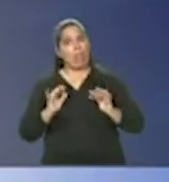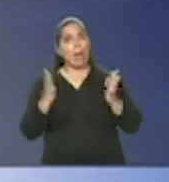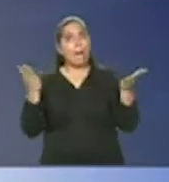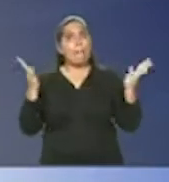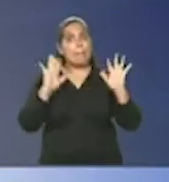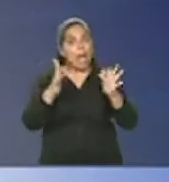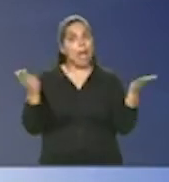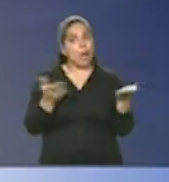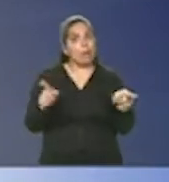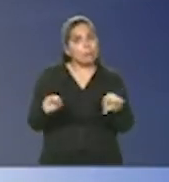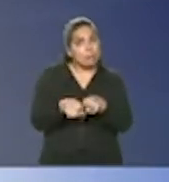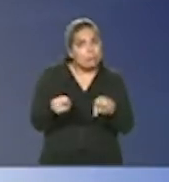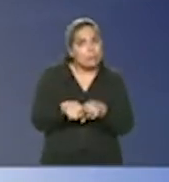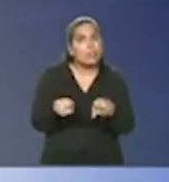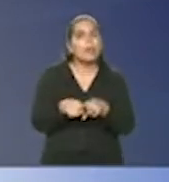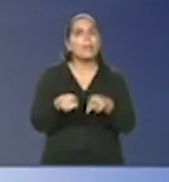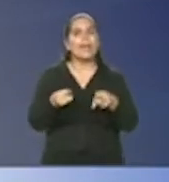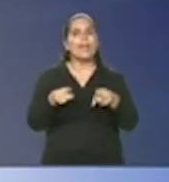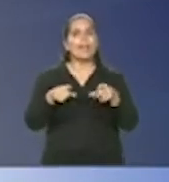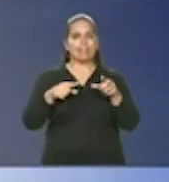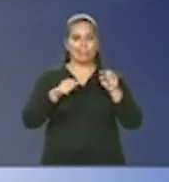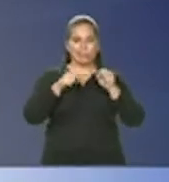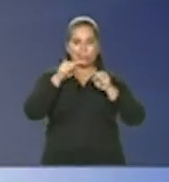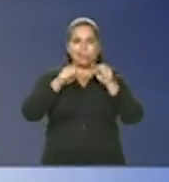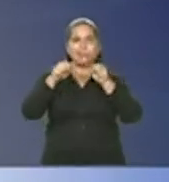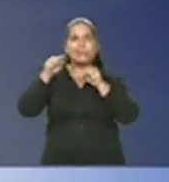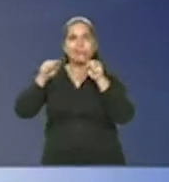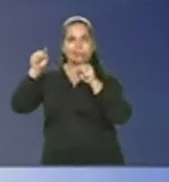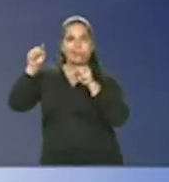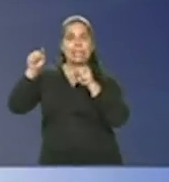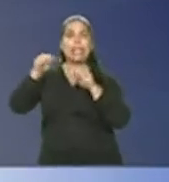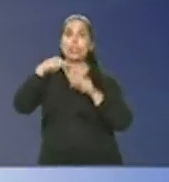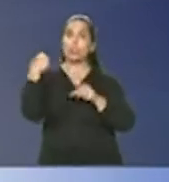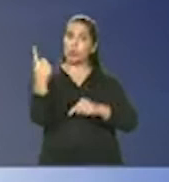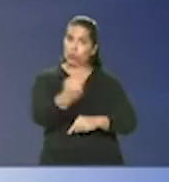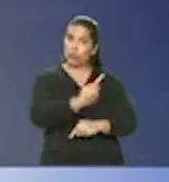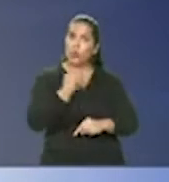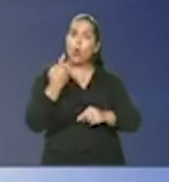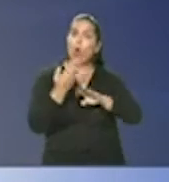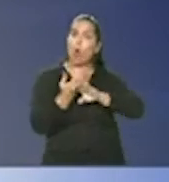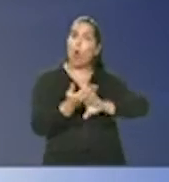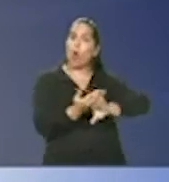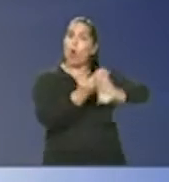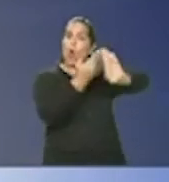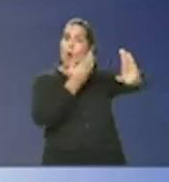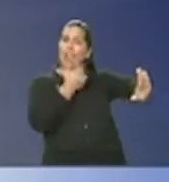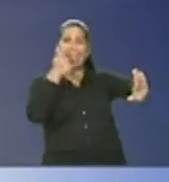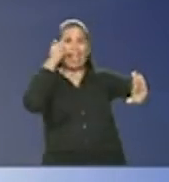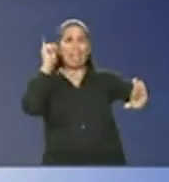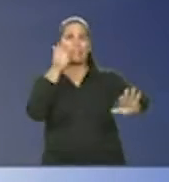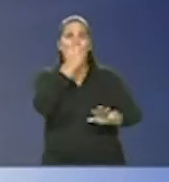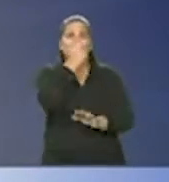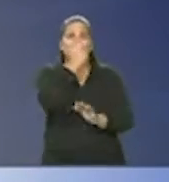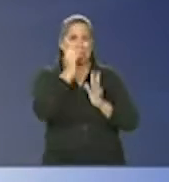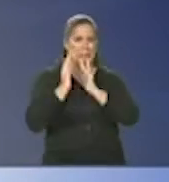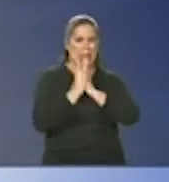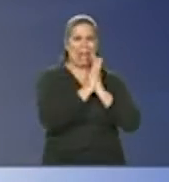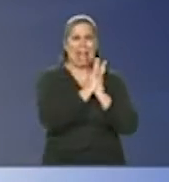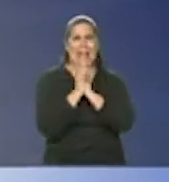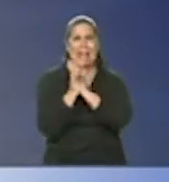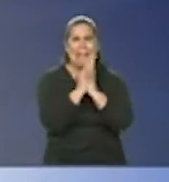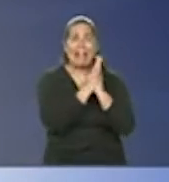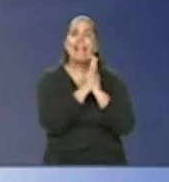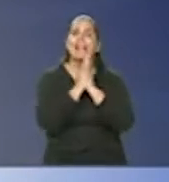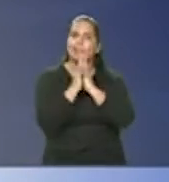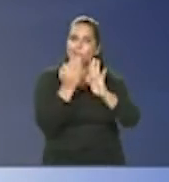momento dessa curva nós estarmos longe das aglomerações, longe das